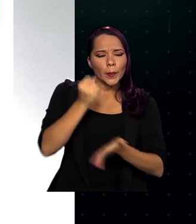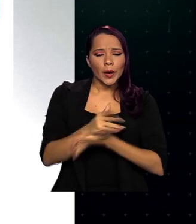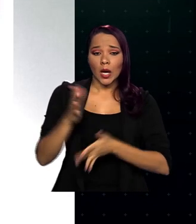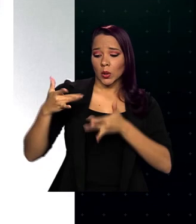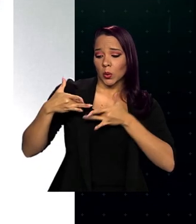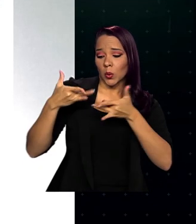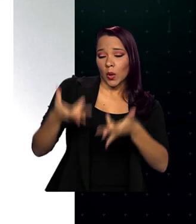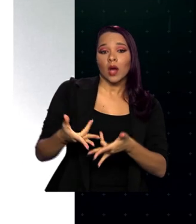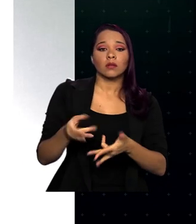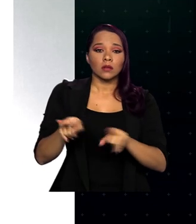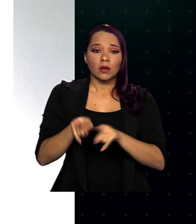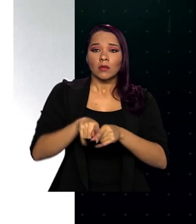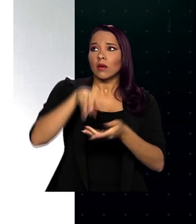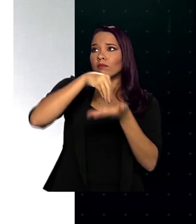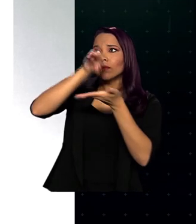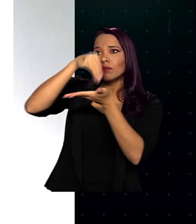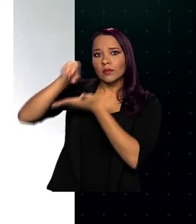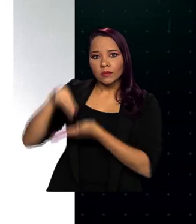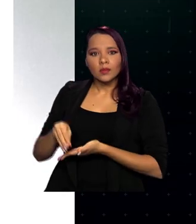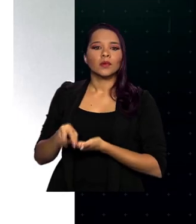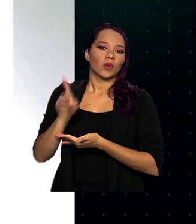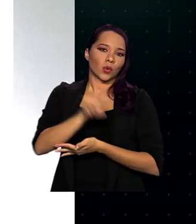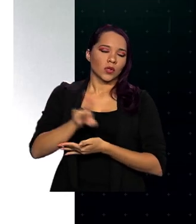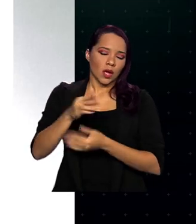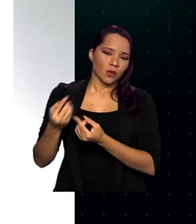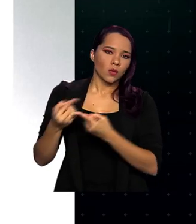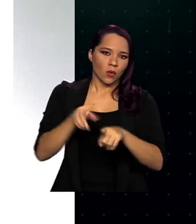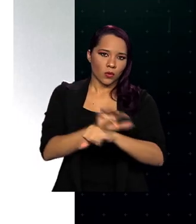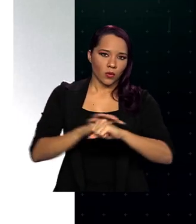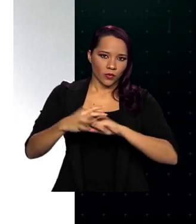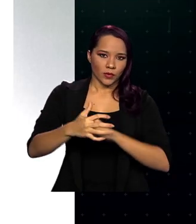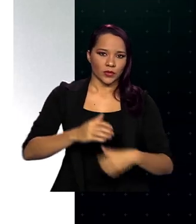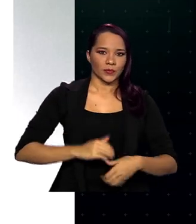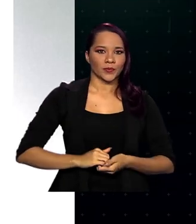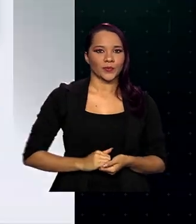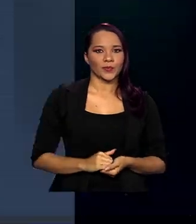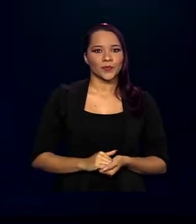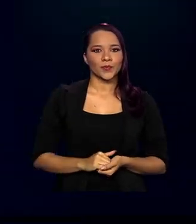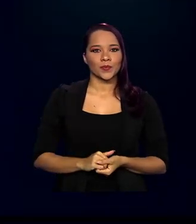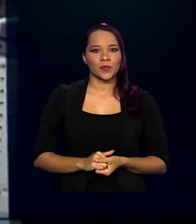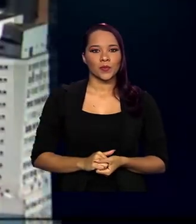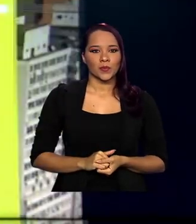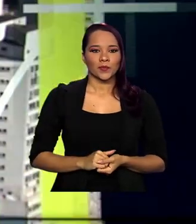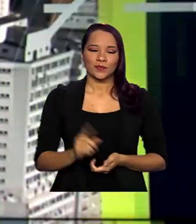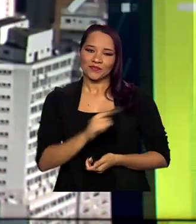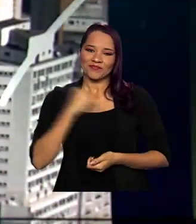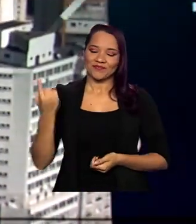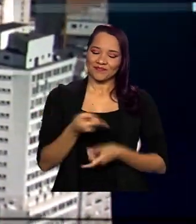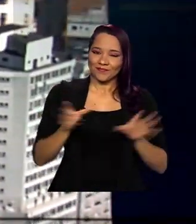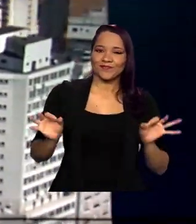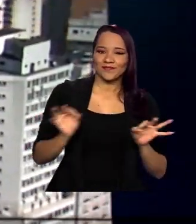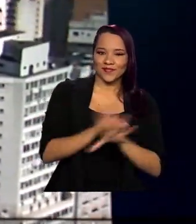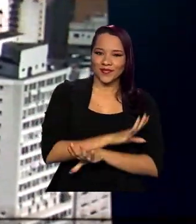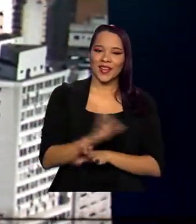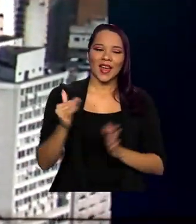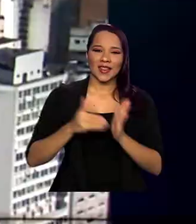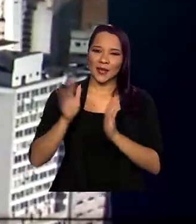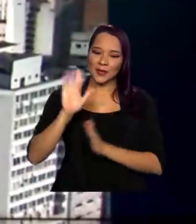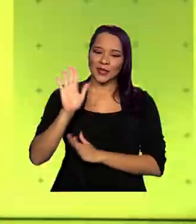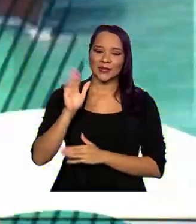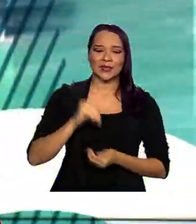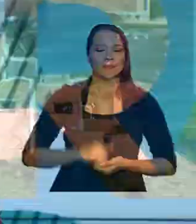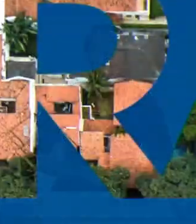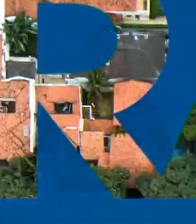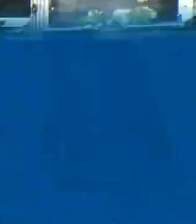doado e distribuído para o enfrentamento da pandemia de Covid-19. A gente fica por aqui. Até a próxima